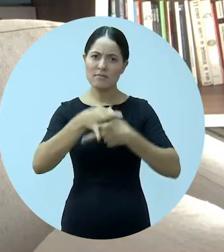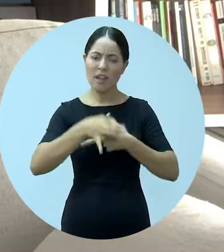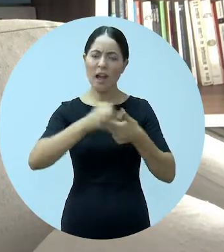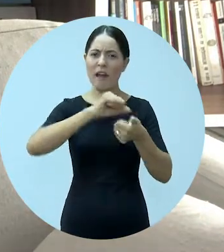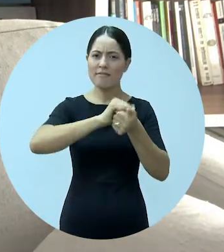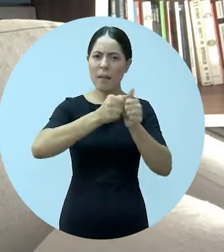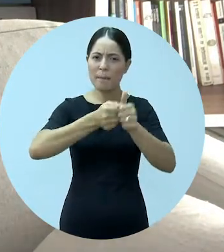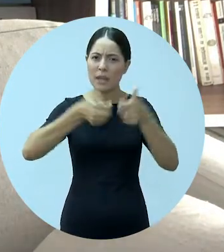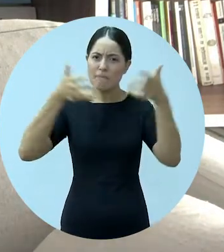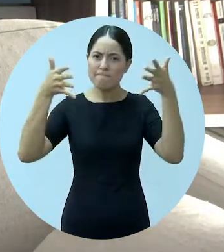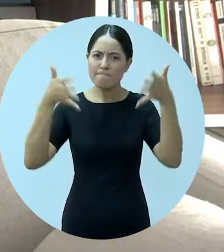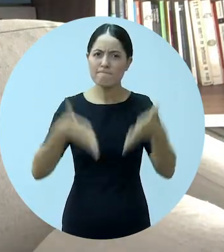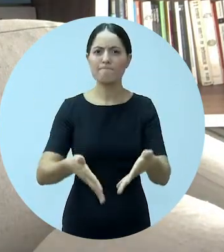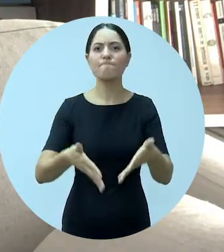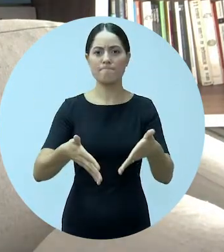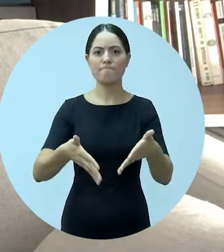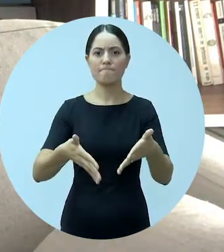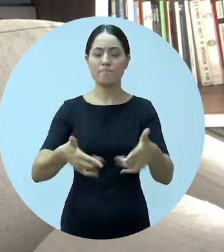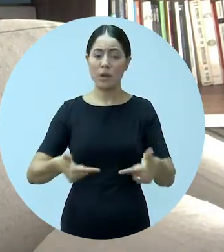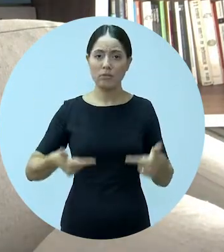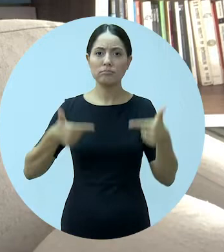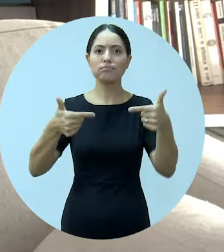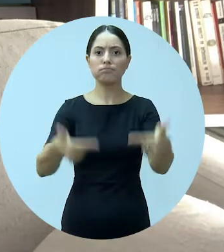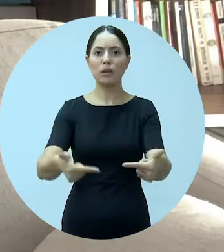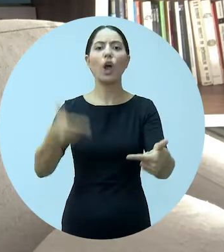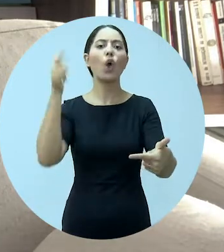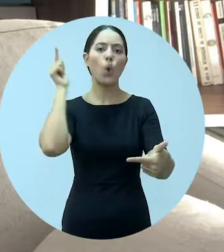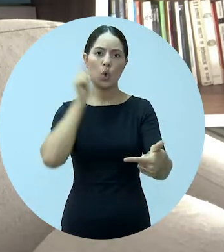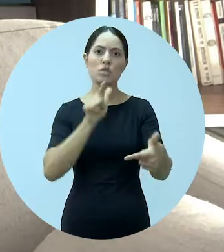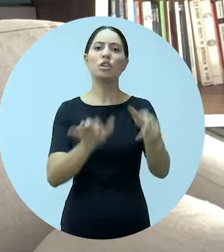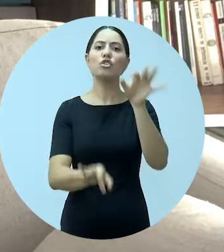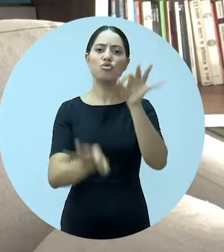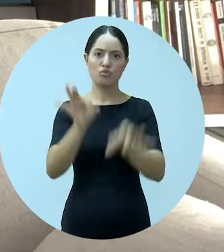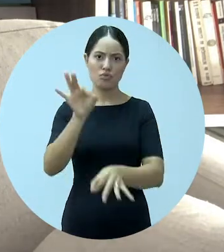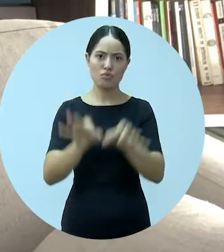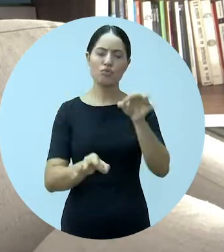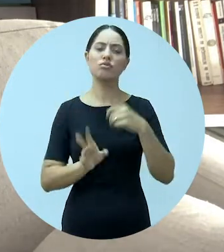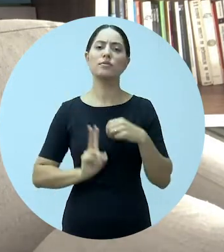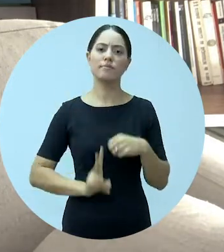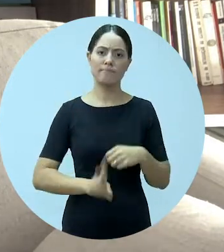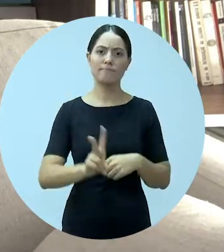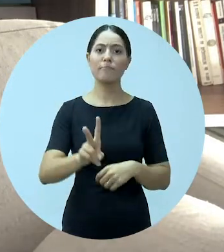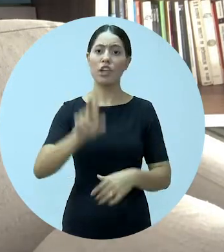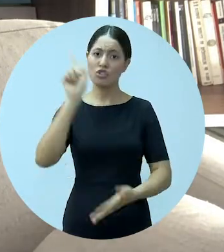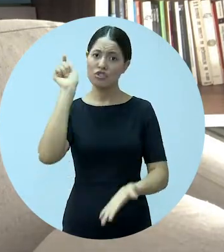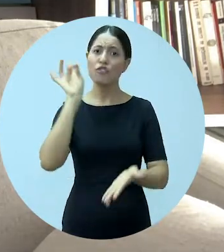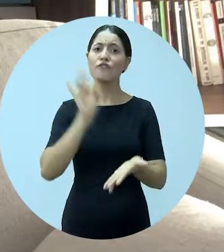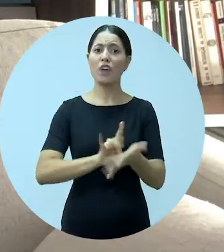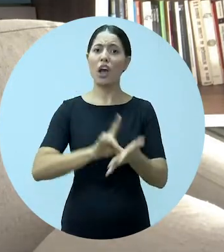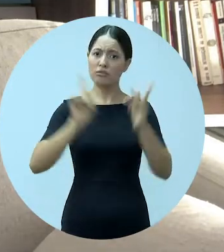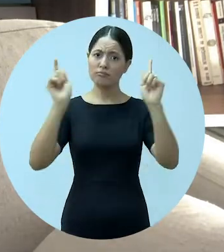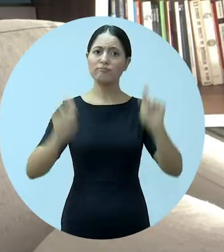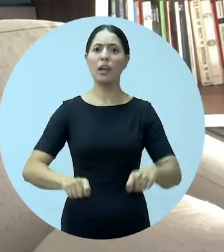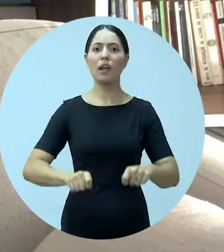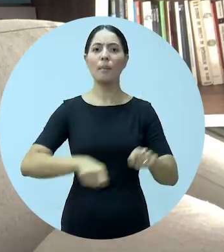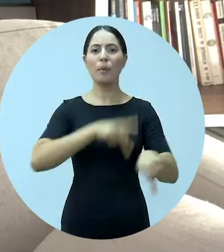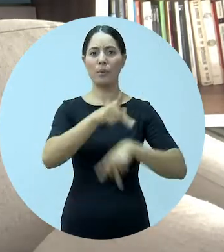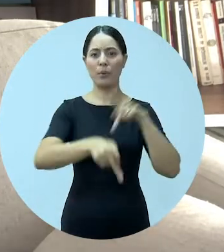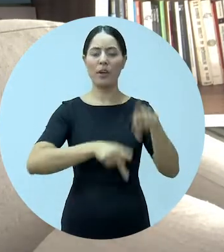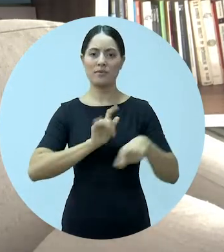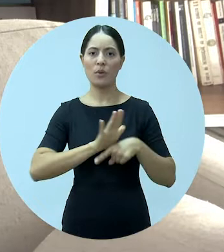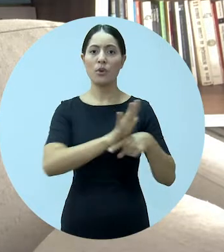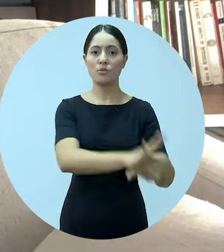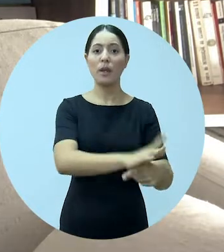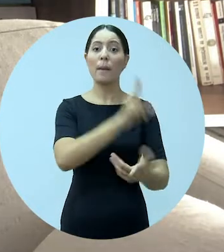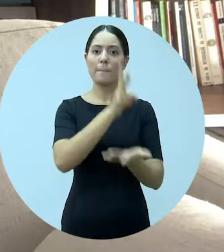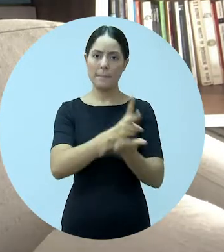adequado para manter sua atividade, sua prestação jurisdicional com eficiência para a população,